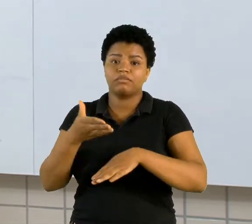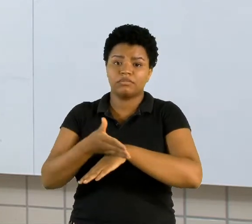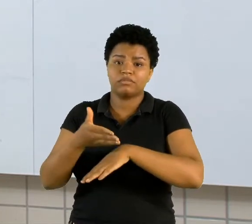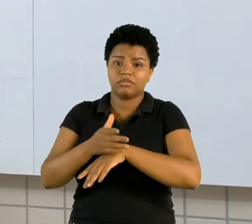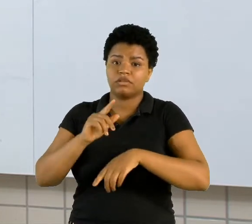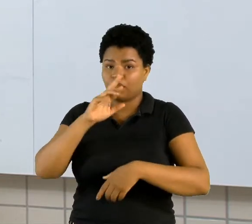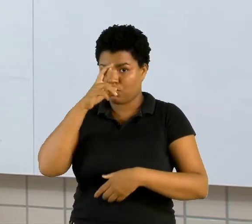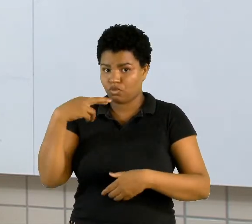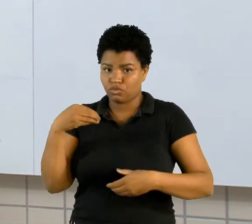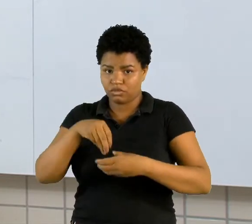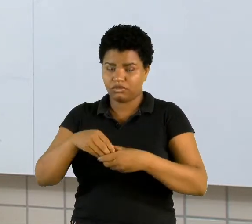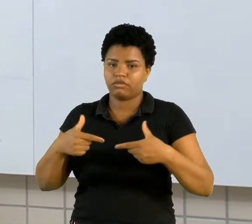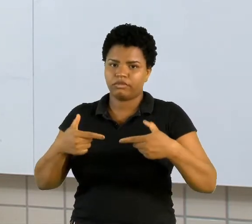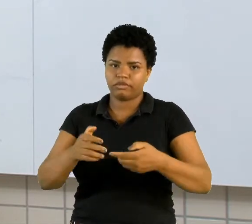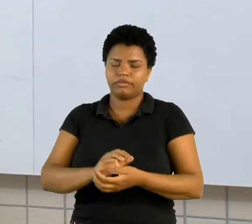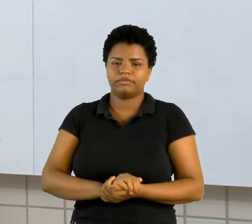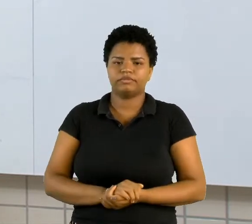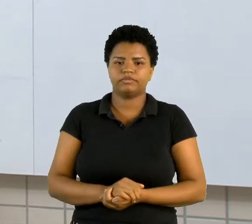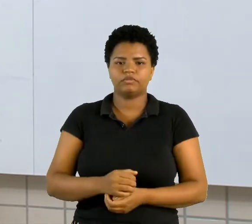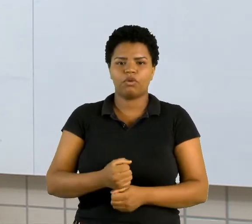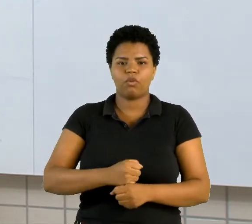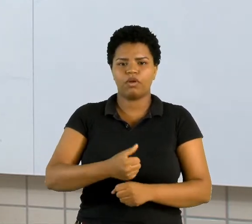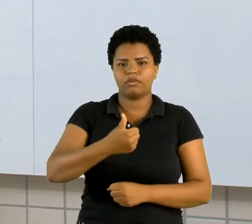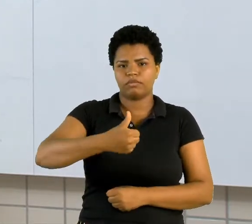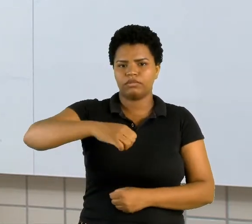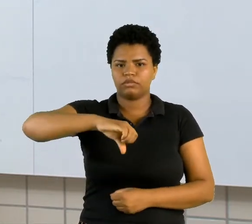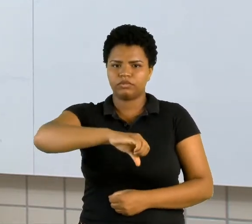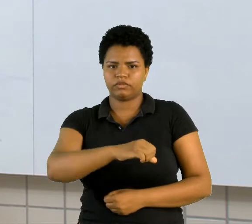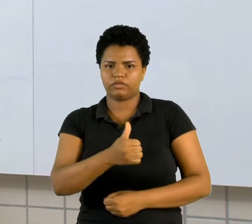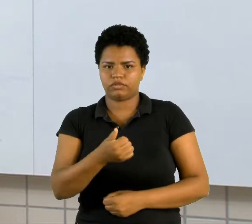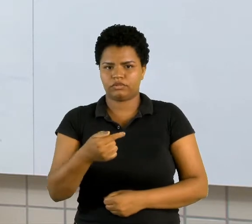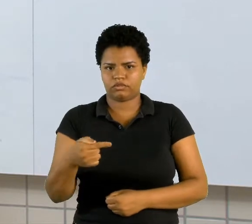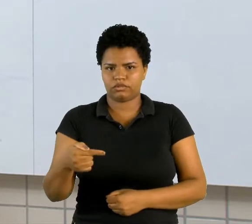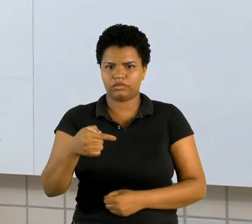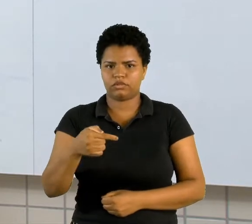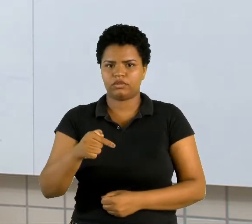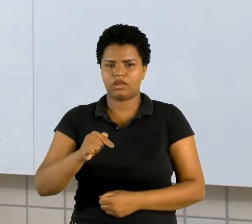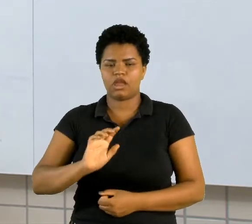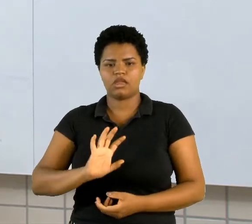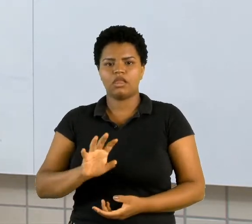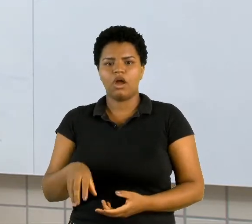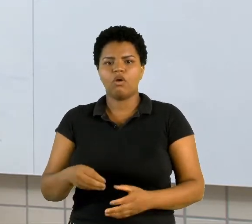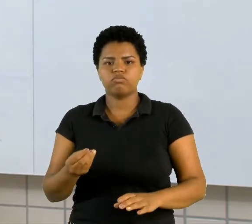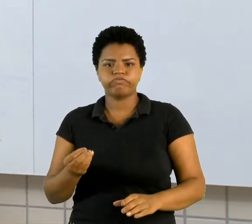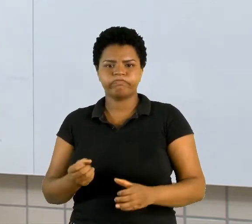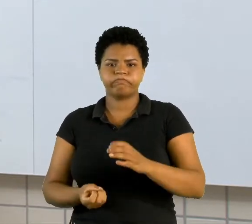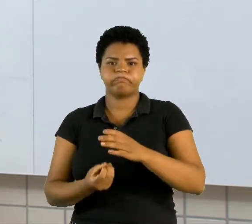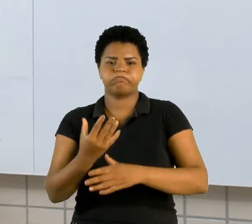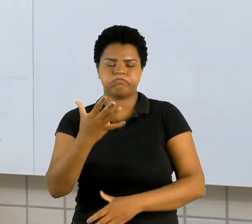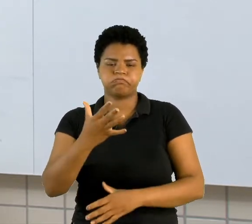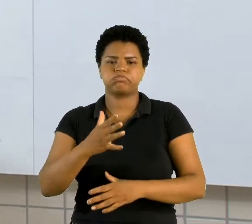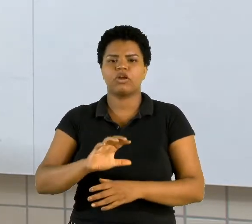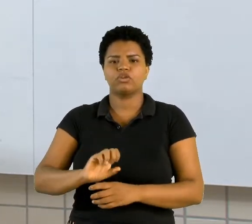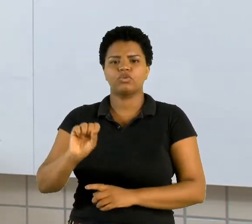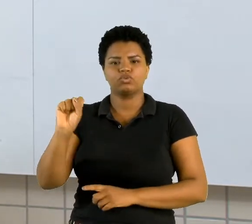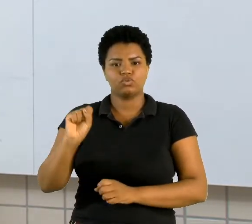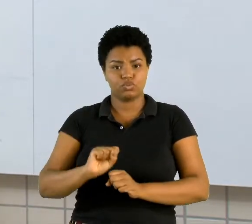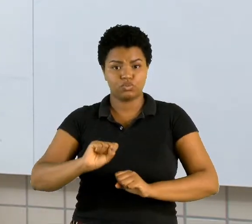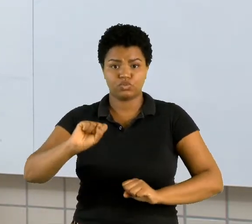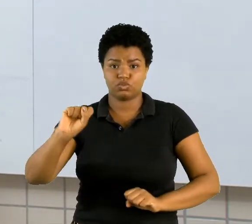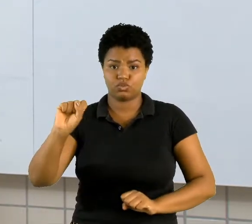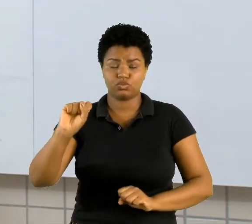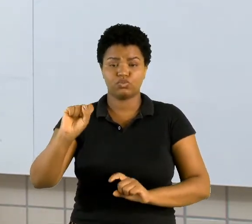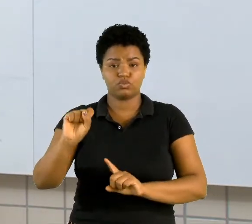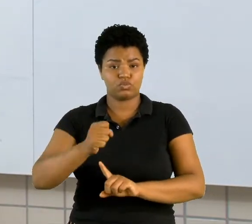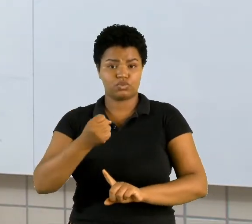1917, com a implantação do socialismo na Rússia, a Rússia declara que vai sair